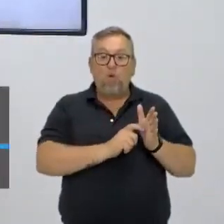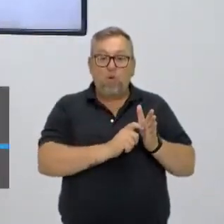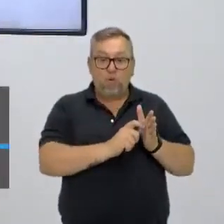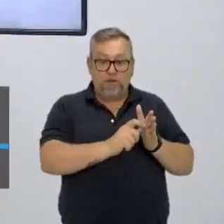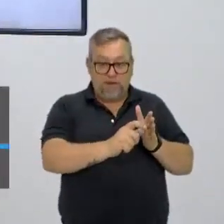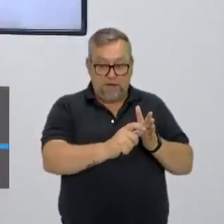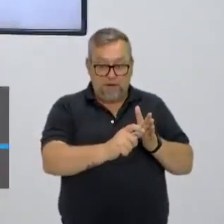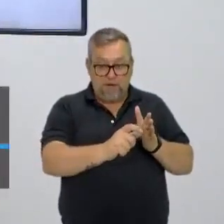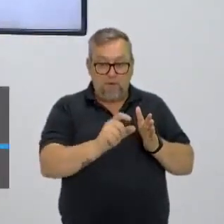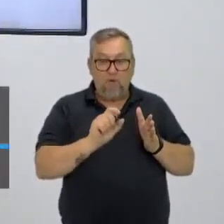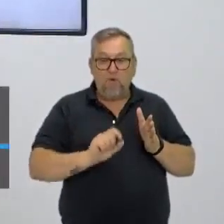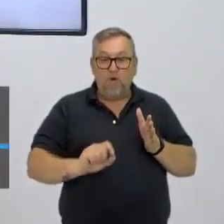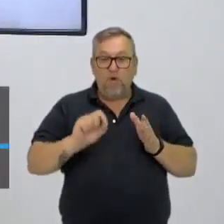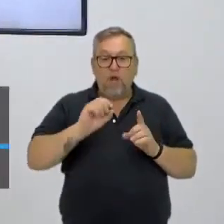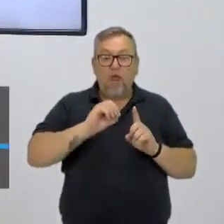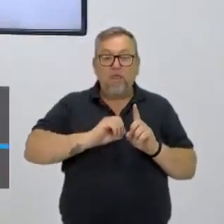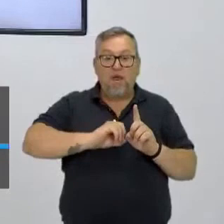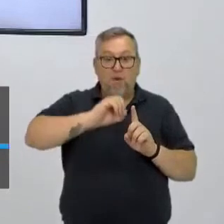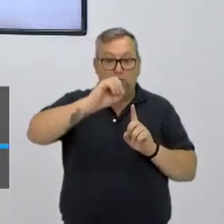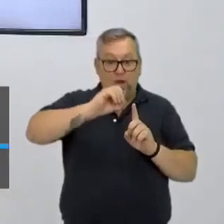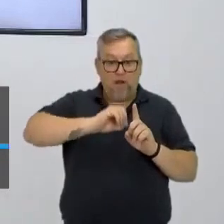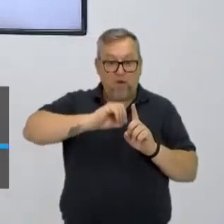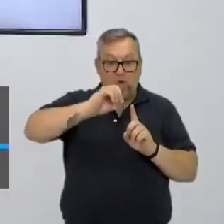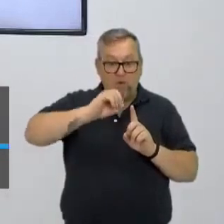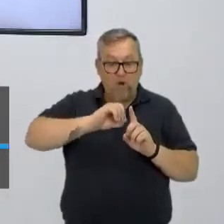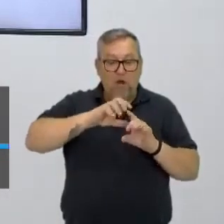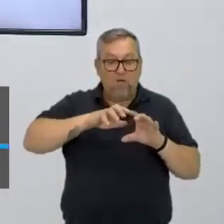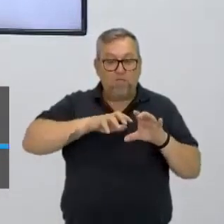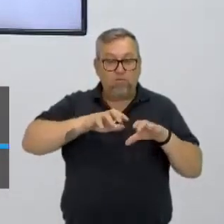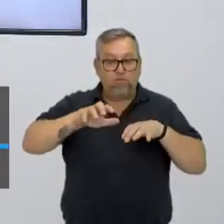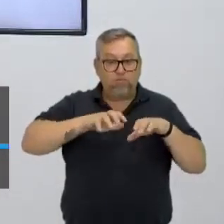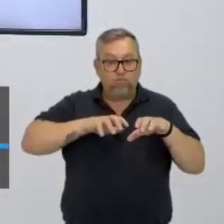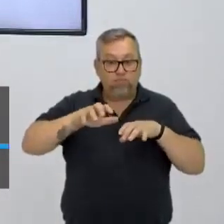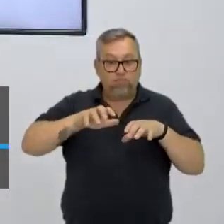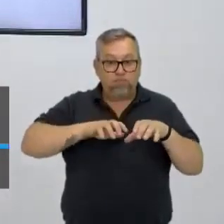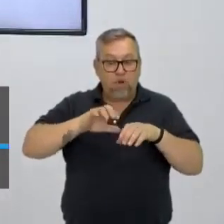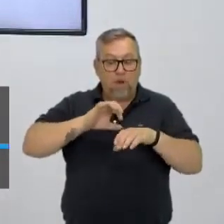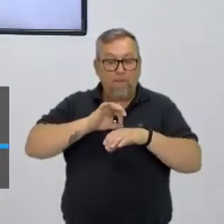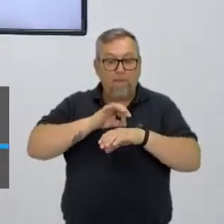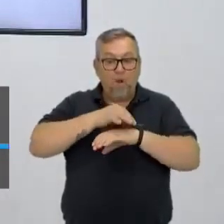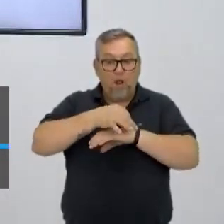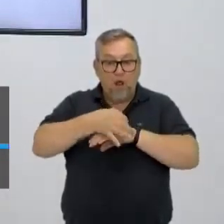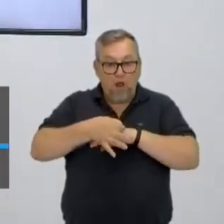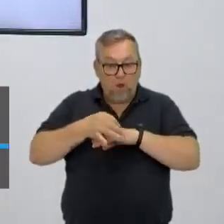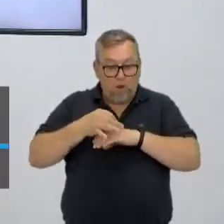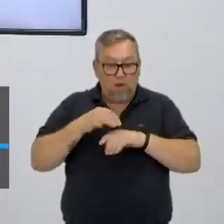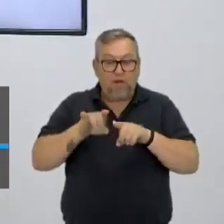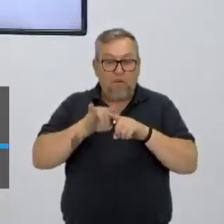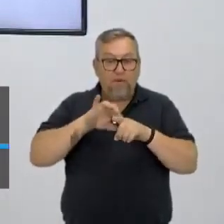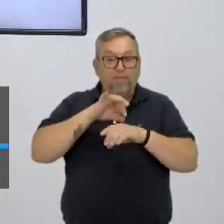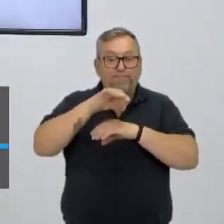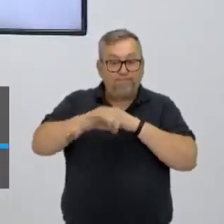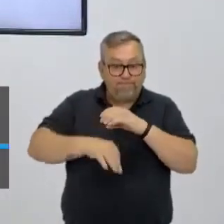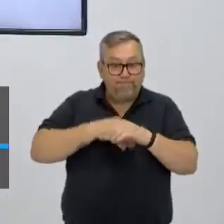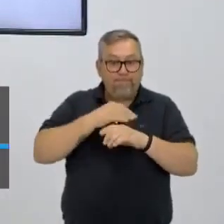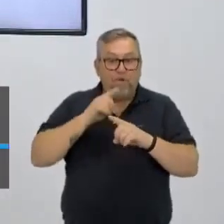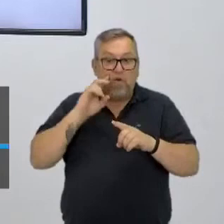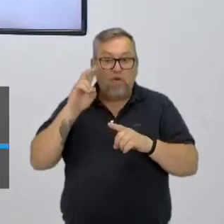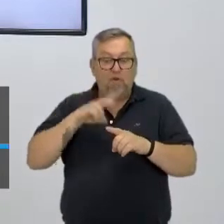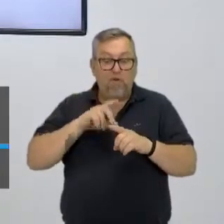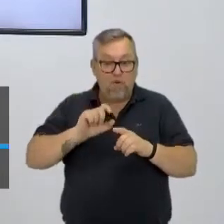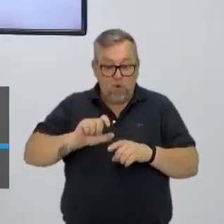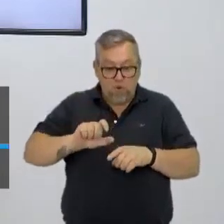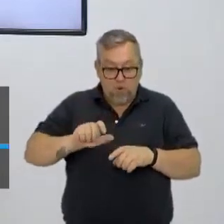temperatura é o grau de agitação das moléculas. Já dá para você perceber que se eu aumento muito a